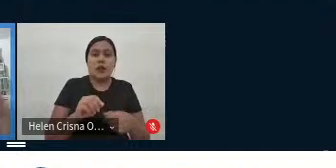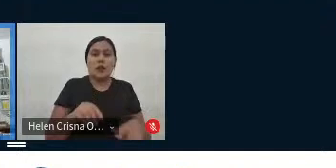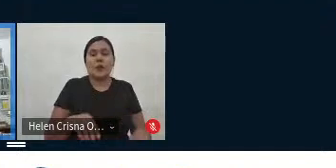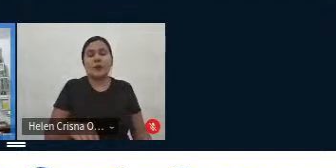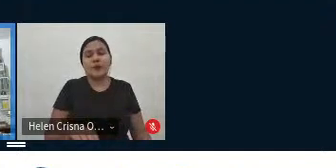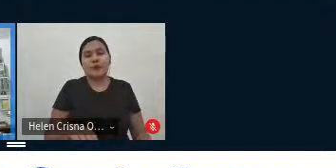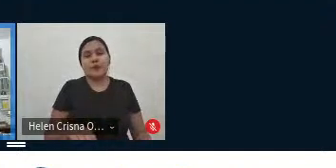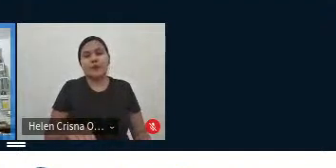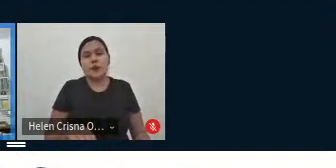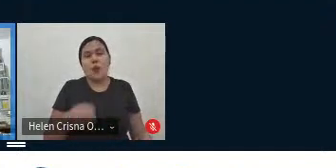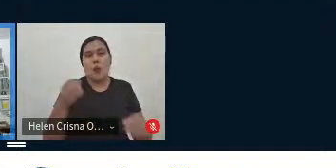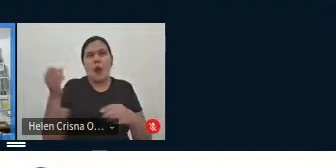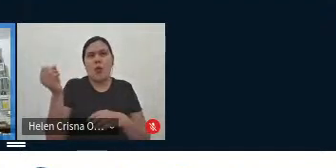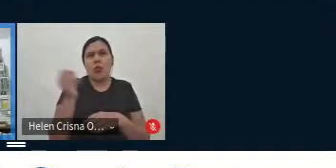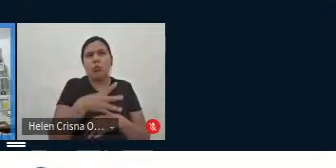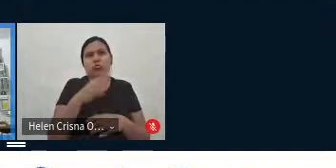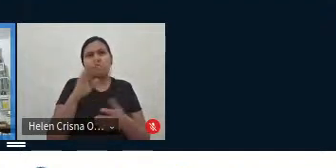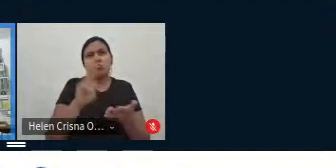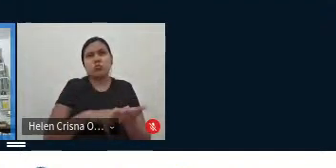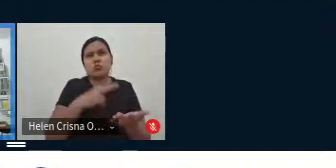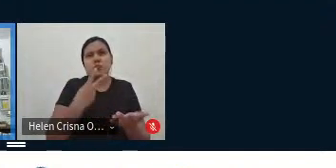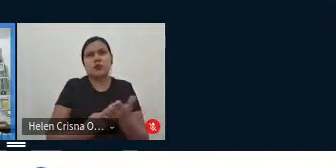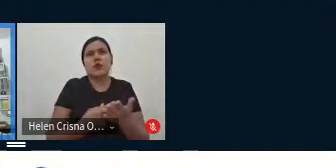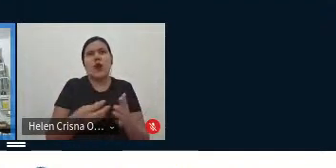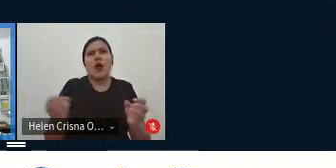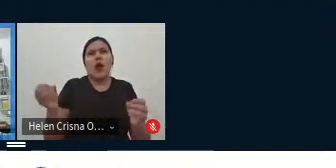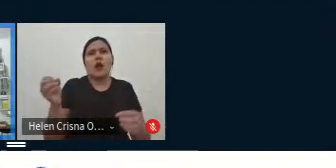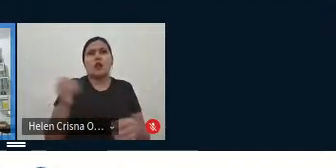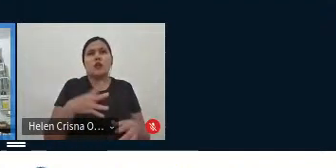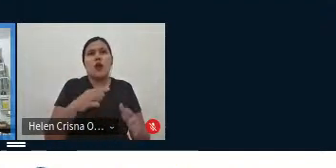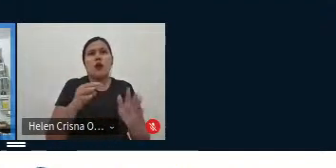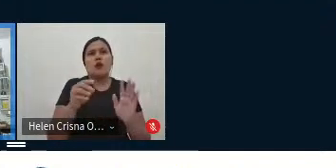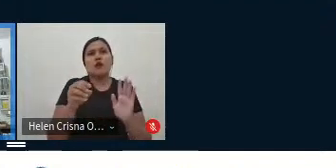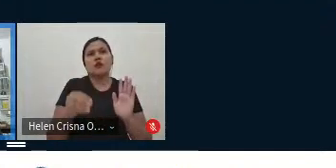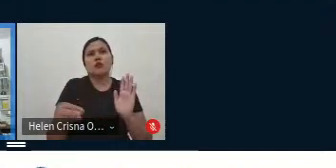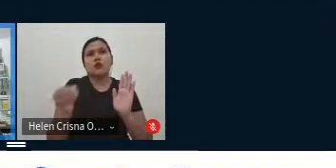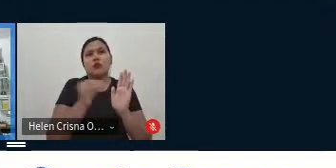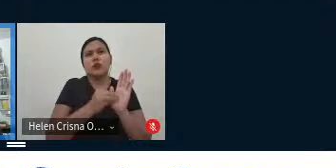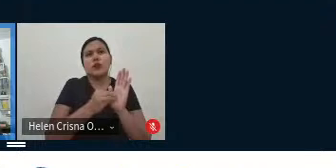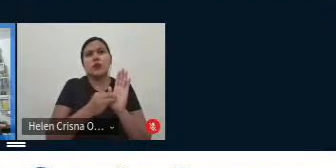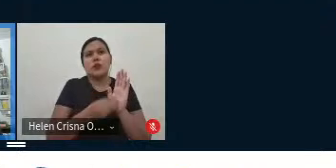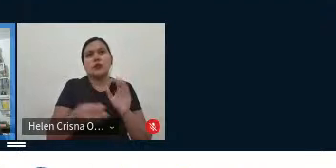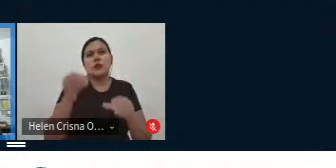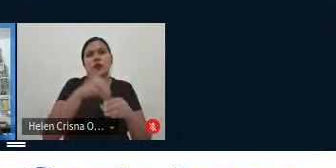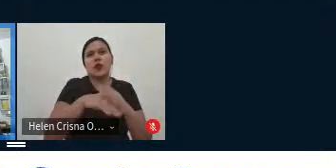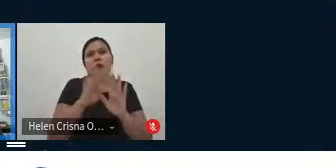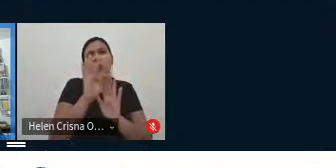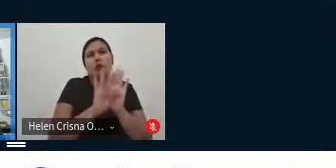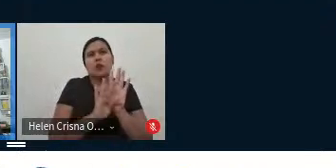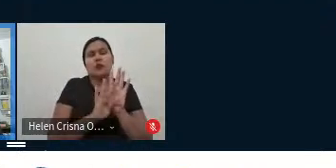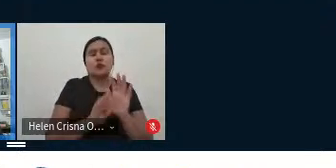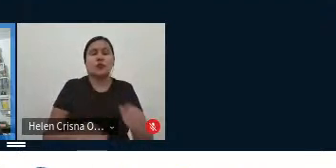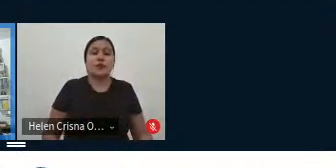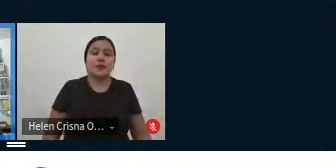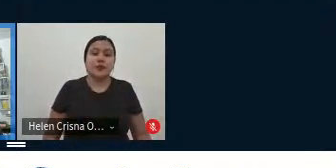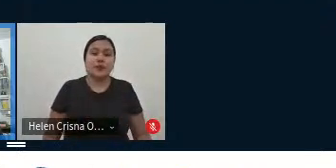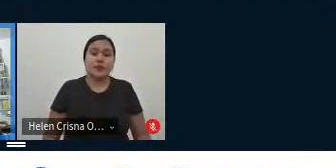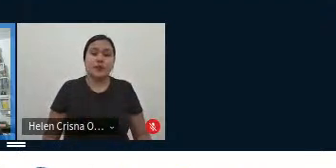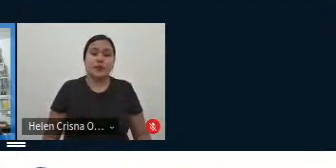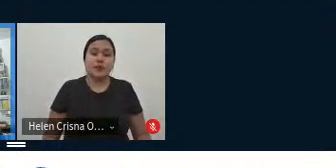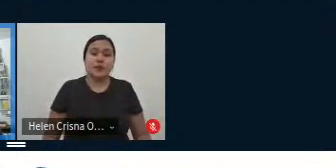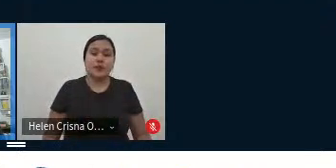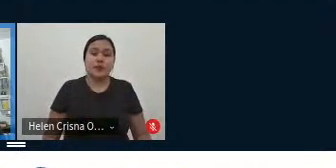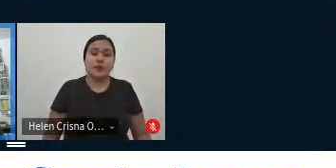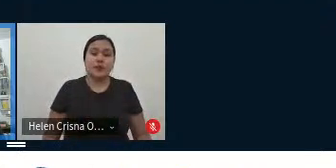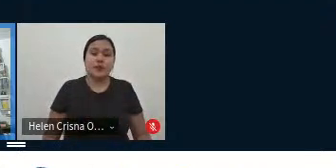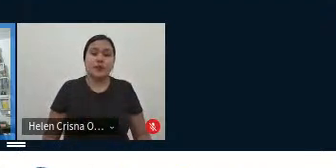ou uma nova tradução que outros elementos serão enfocados que talvez não enfocados por mim. Nessa tradução. Por isso, é um novo